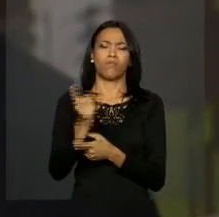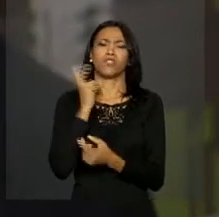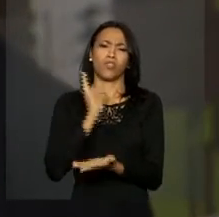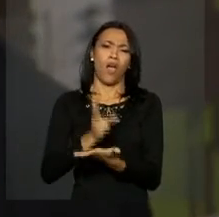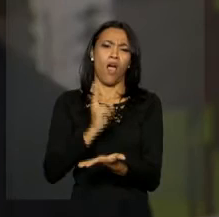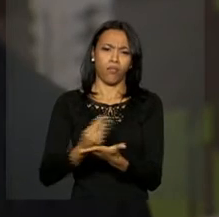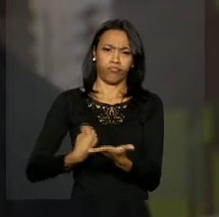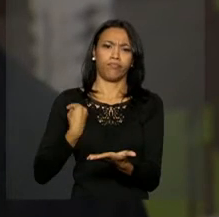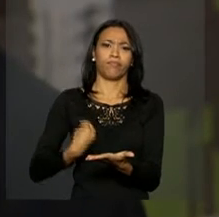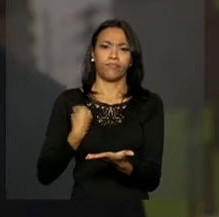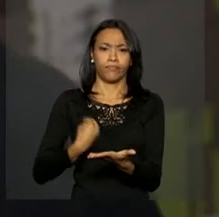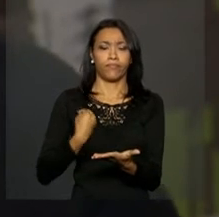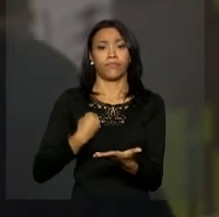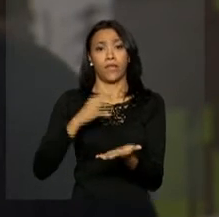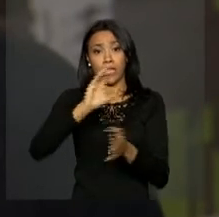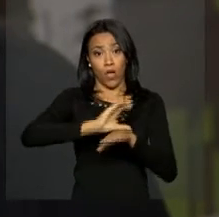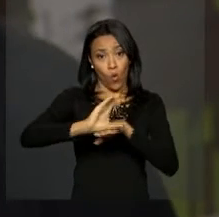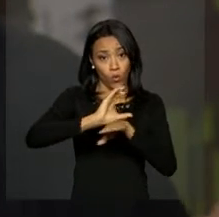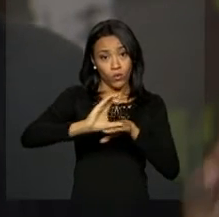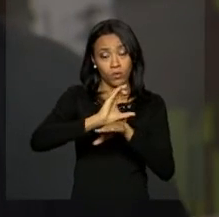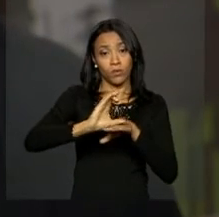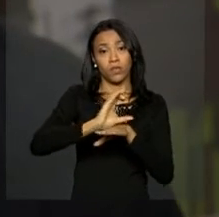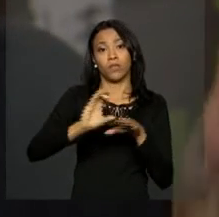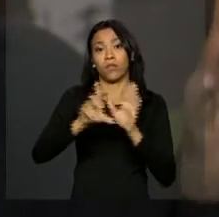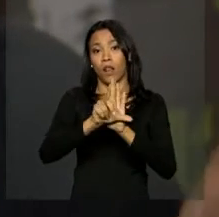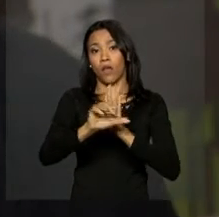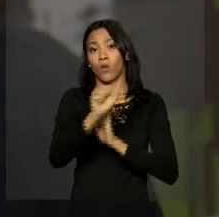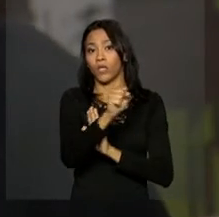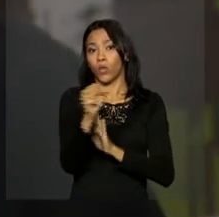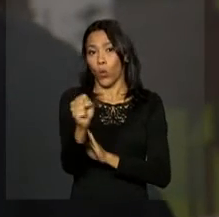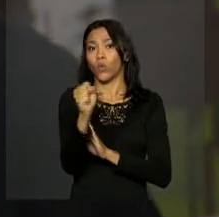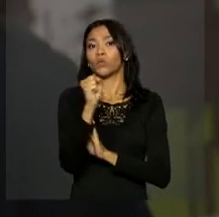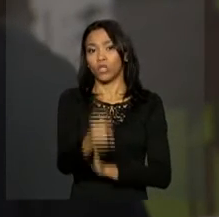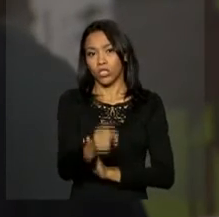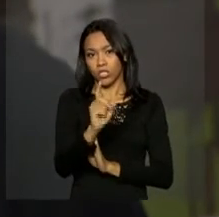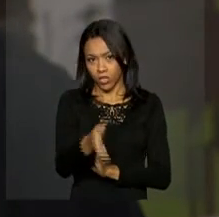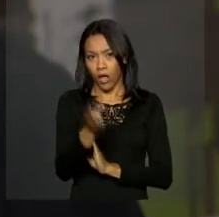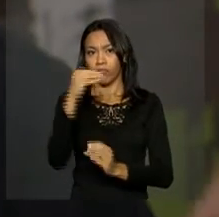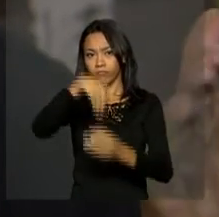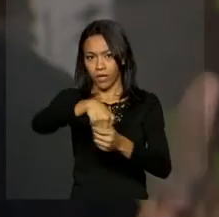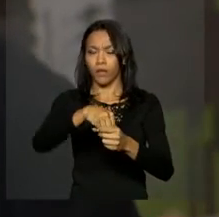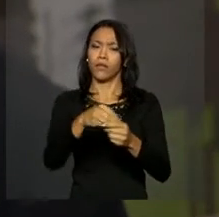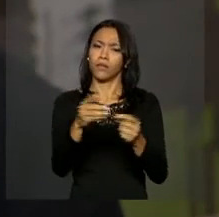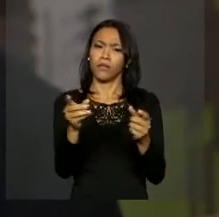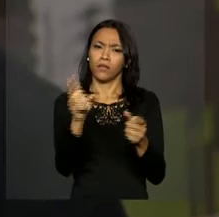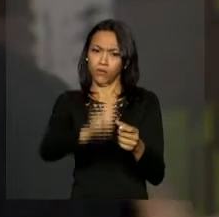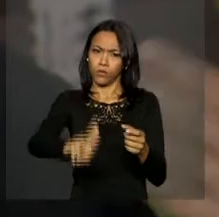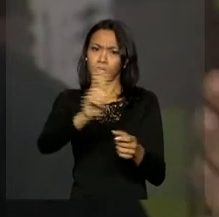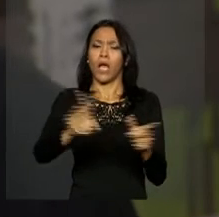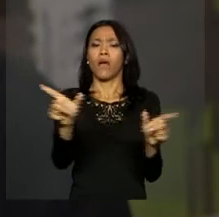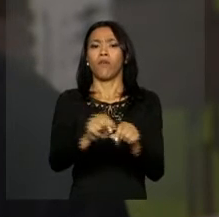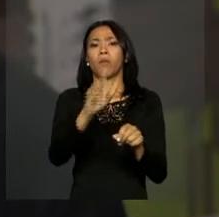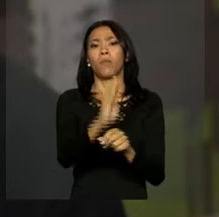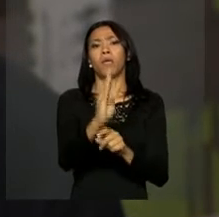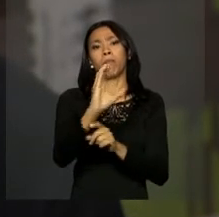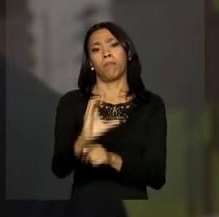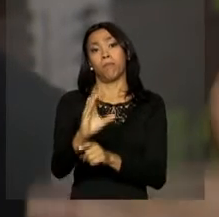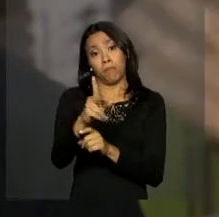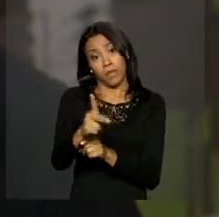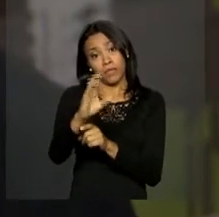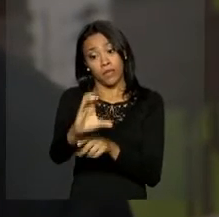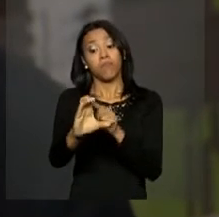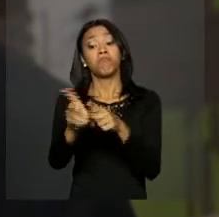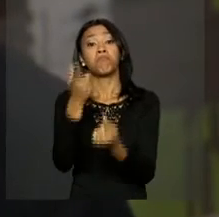Na Constituição de 88, a gente já tinha um benefício chamado benefício de prestação continuada, que chega para idosos,